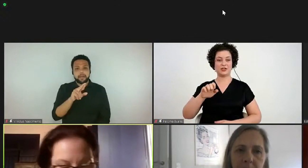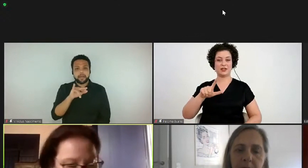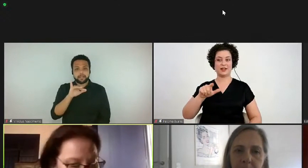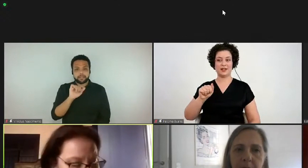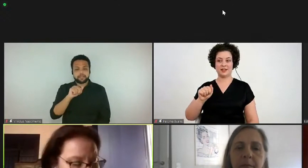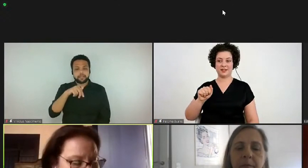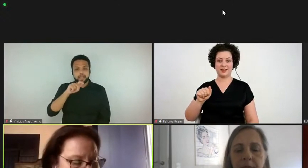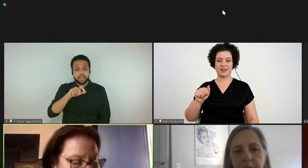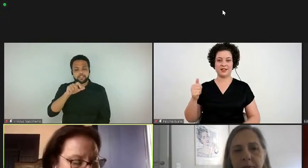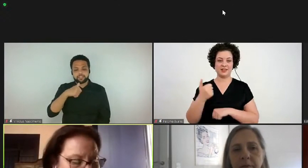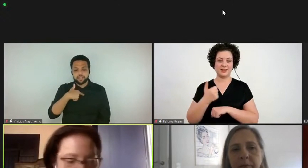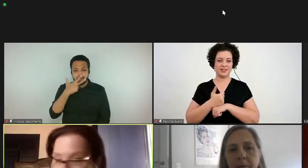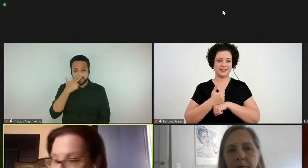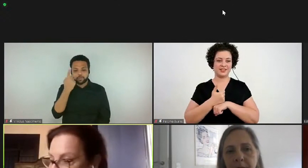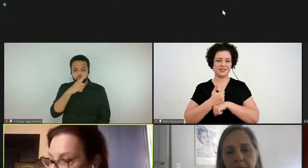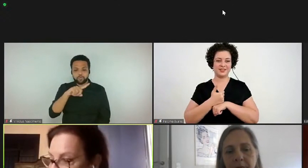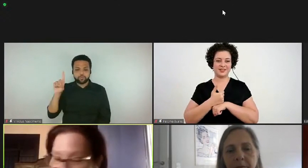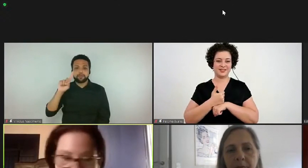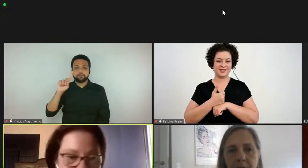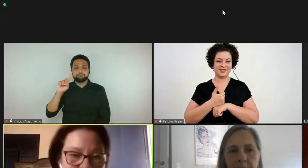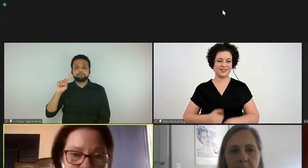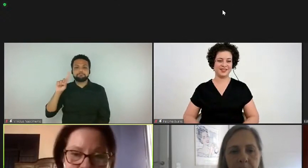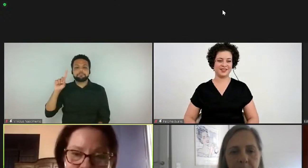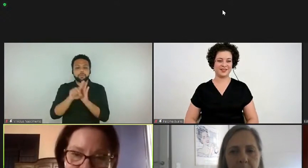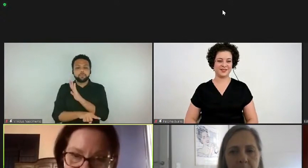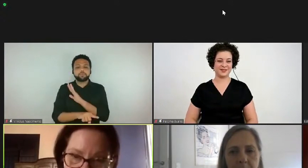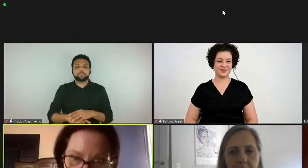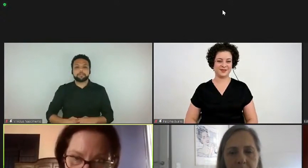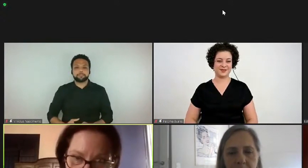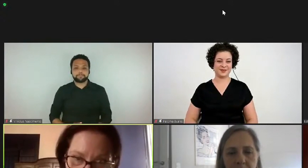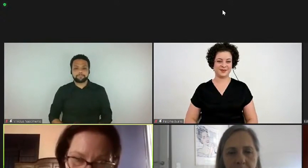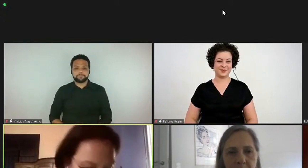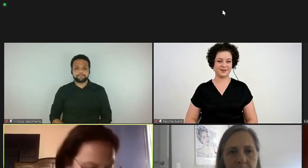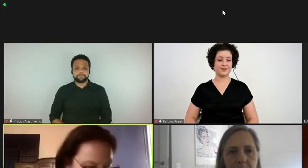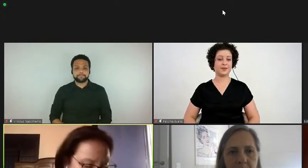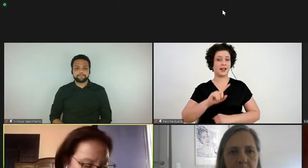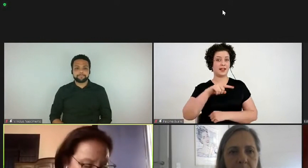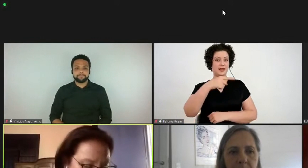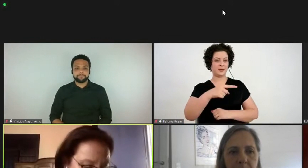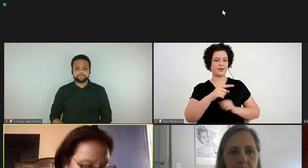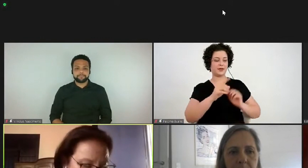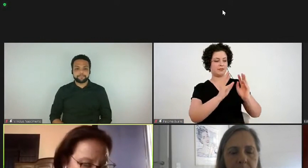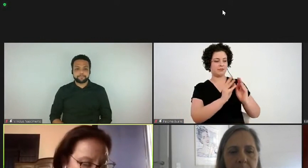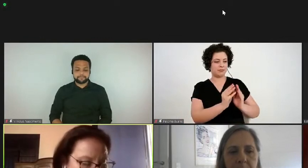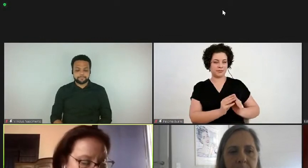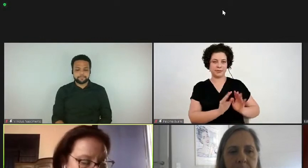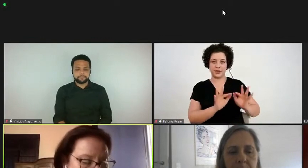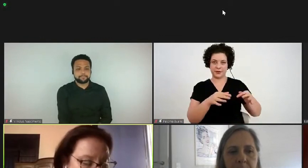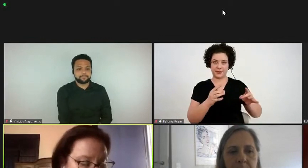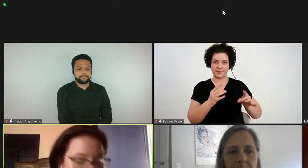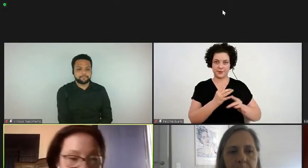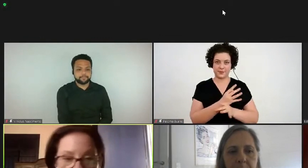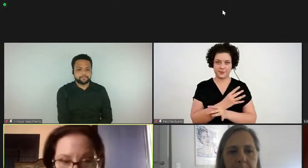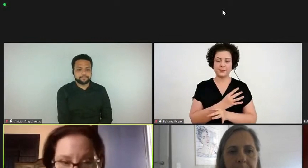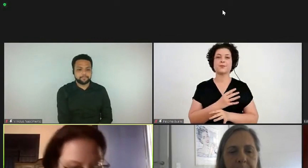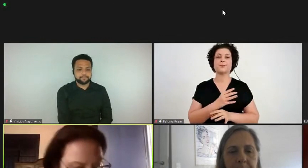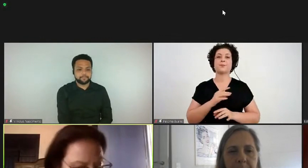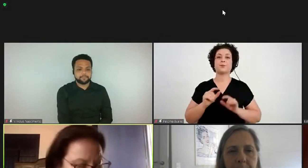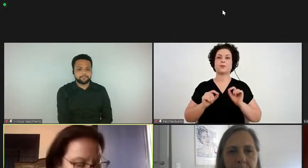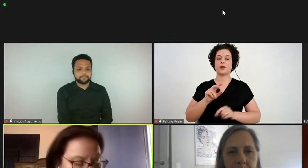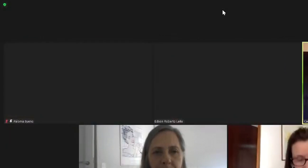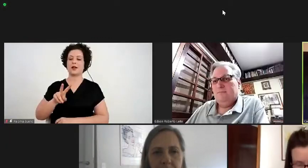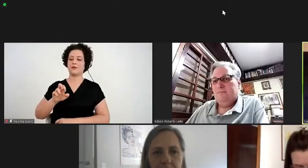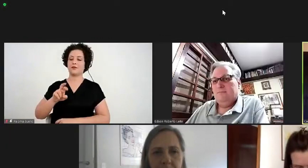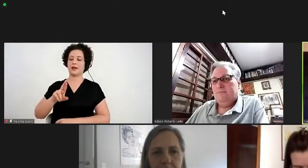pergunta, e depois eu preciso fazer apenas umas conclusões aqui. E é da Vera